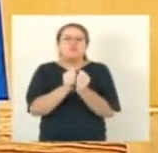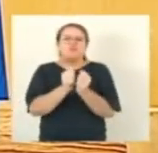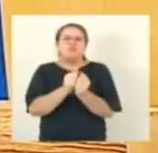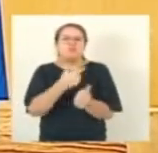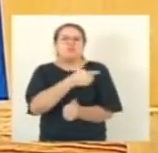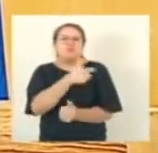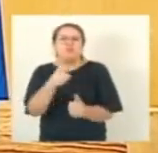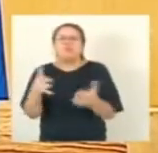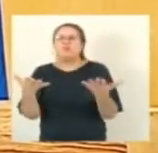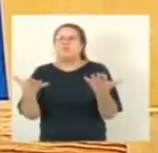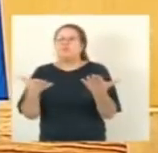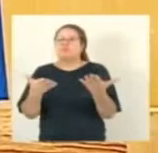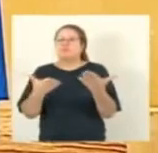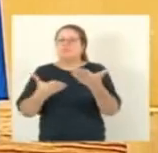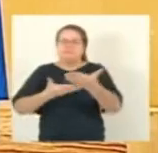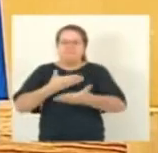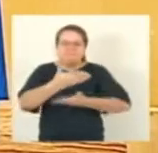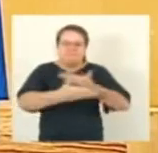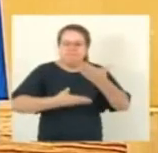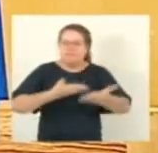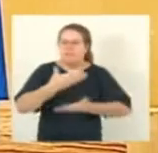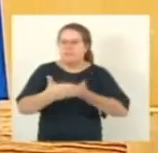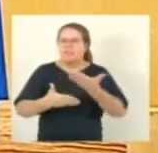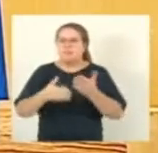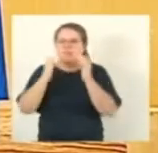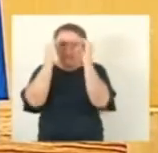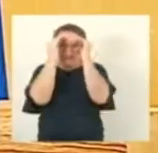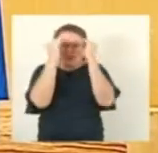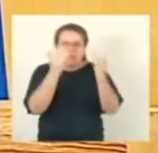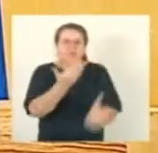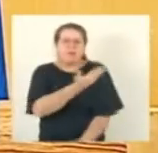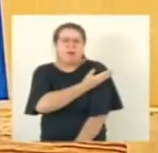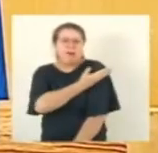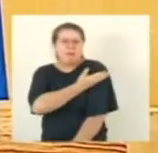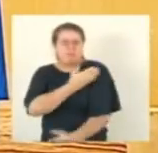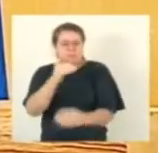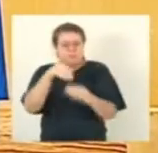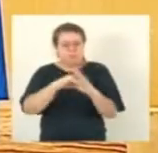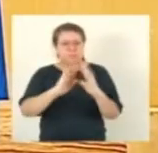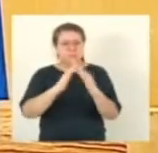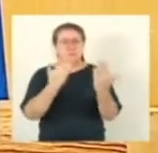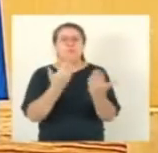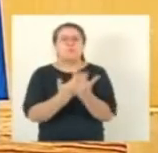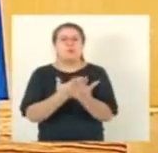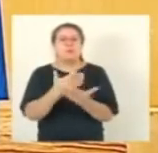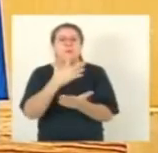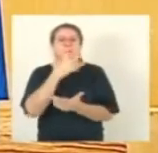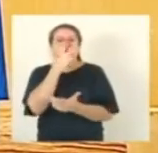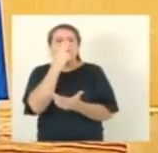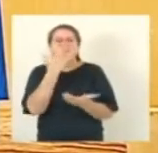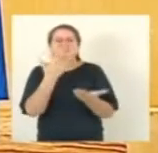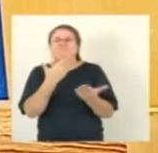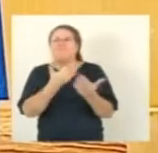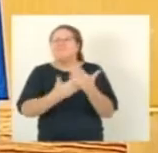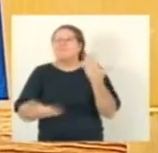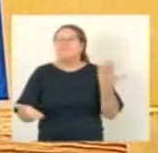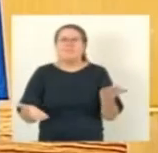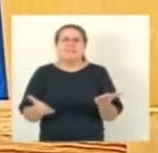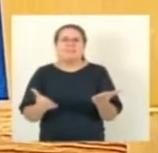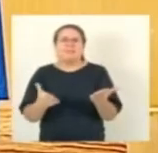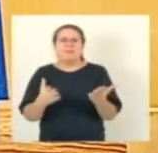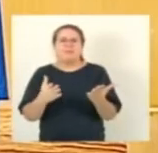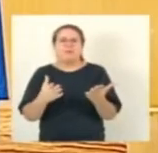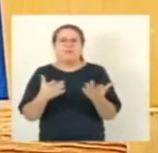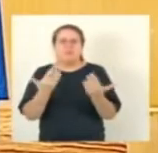escola, de respeitar os colegas, né, de manter uma certa disciplina, uma certa ordem nas